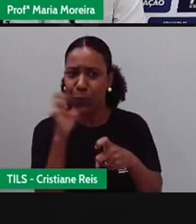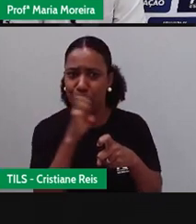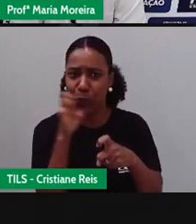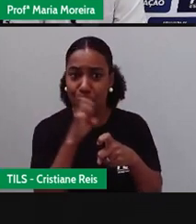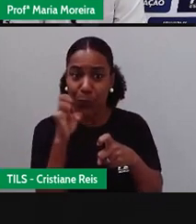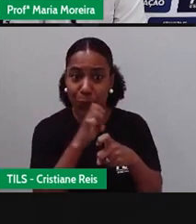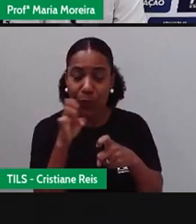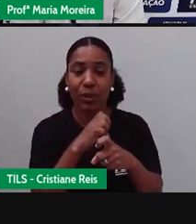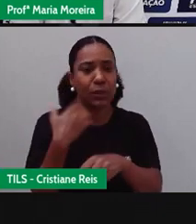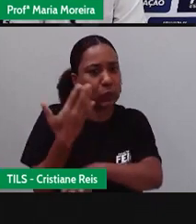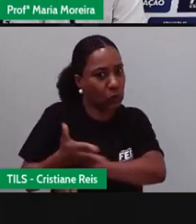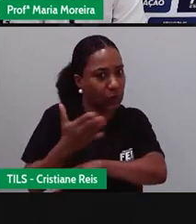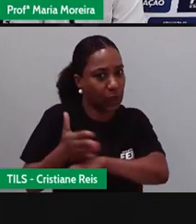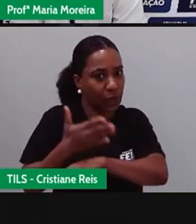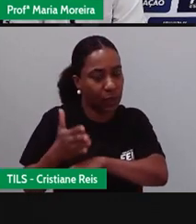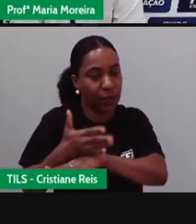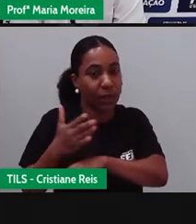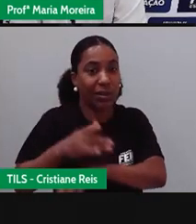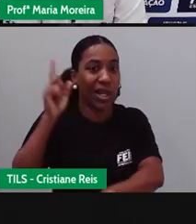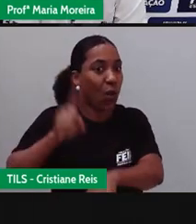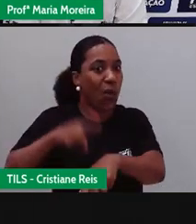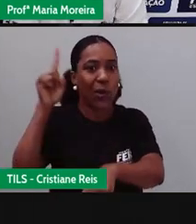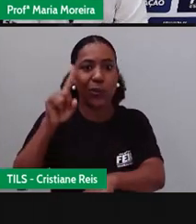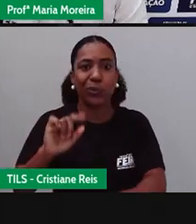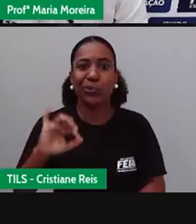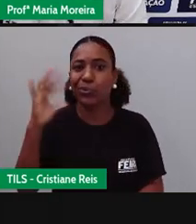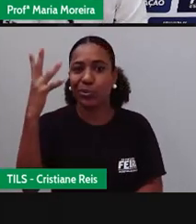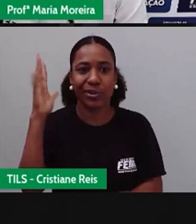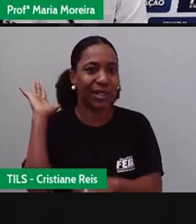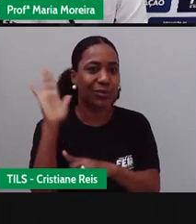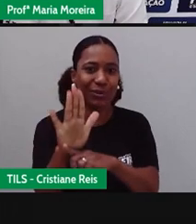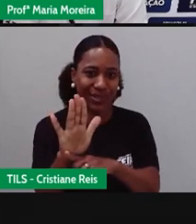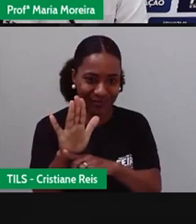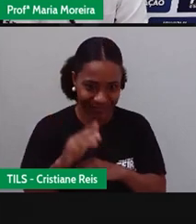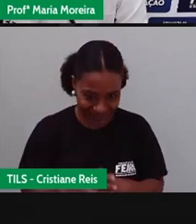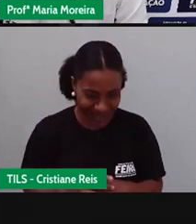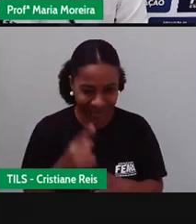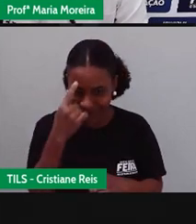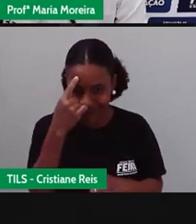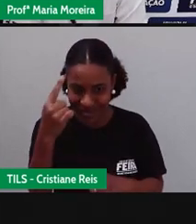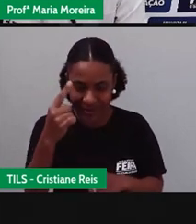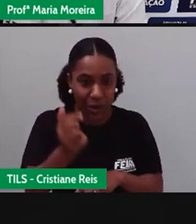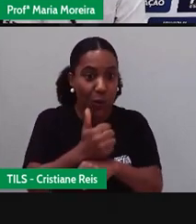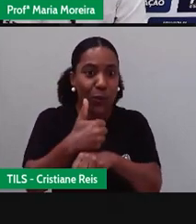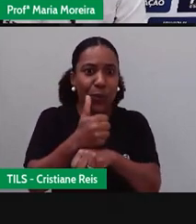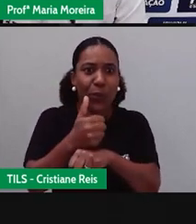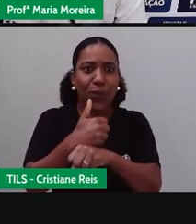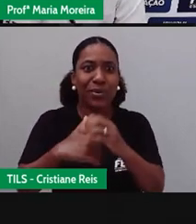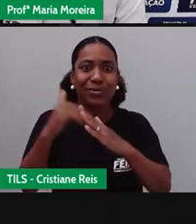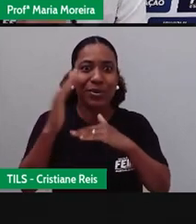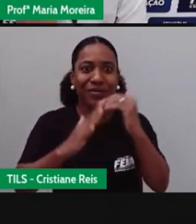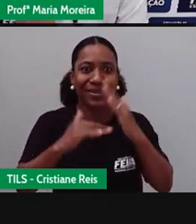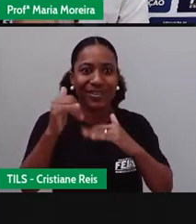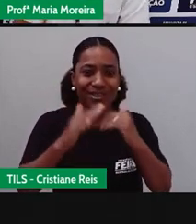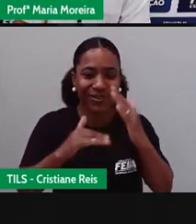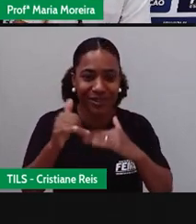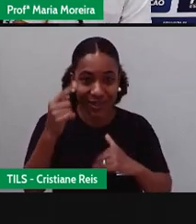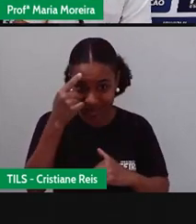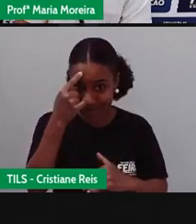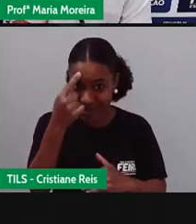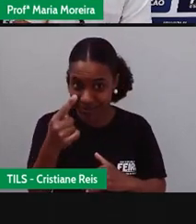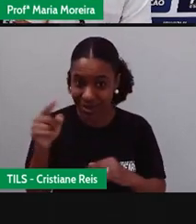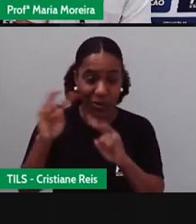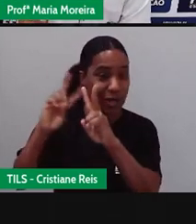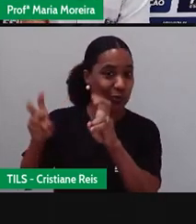para atender agências médicas. Então, lembra quando a estava falando sobre as profissões? Lembrou delas? Pois é. Retomada aqui de